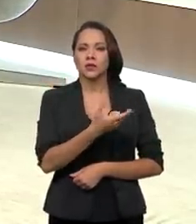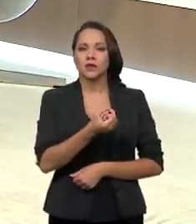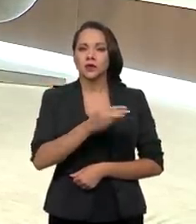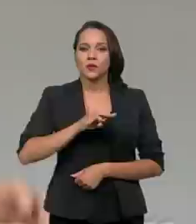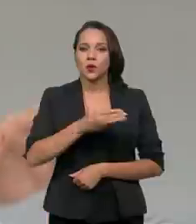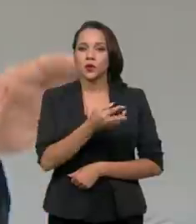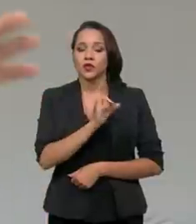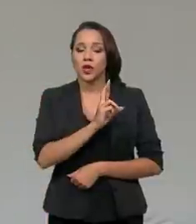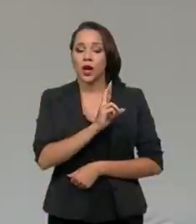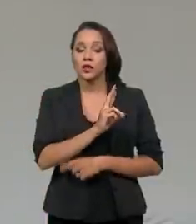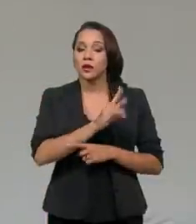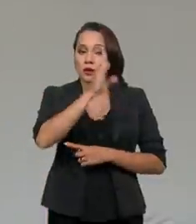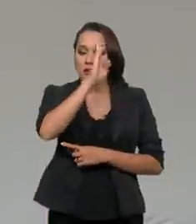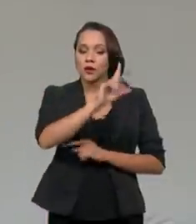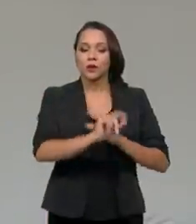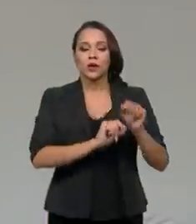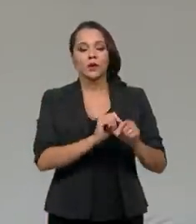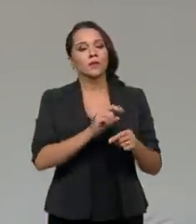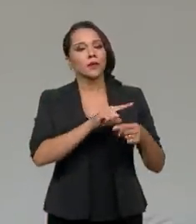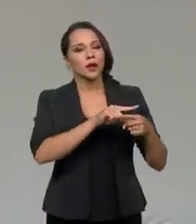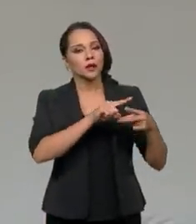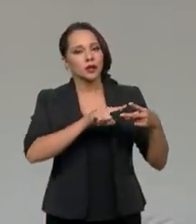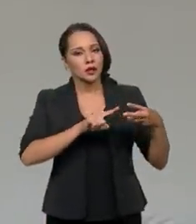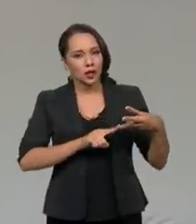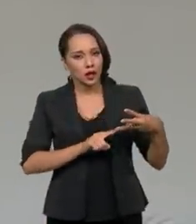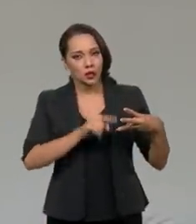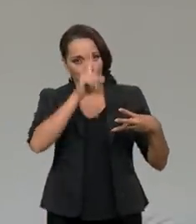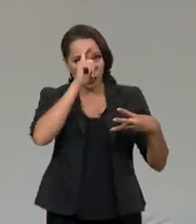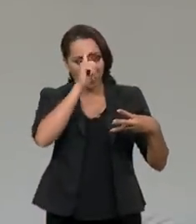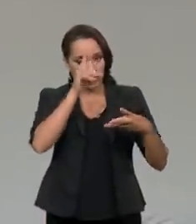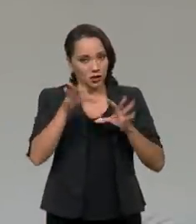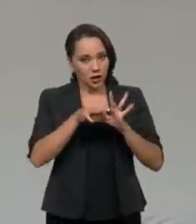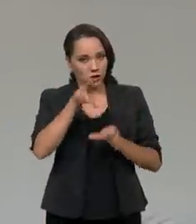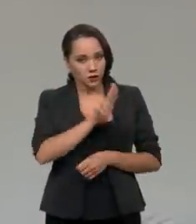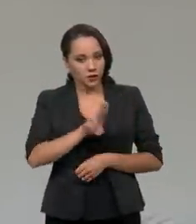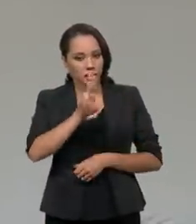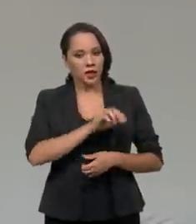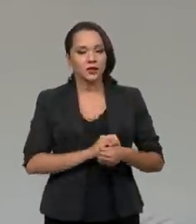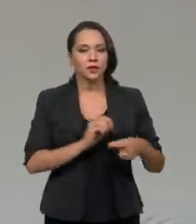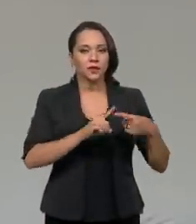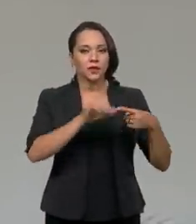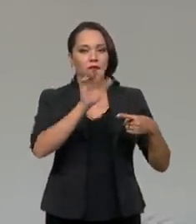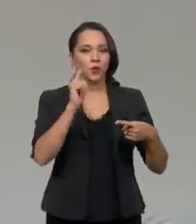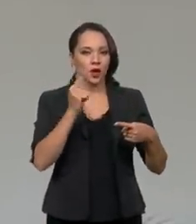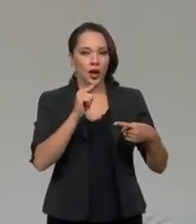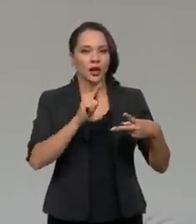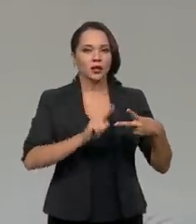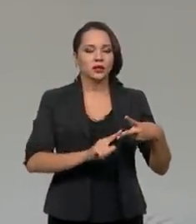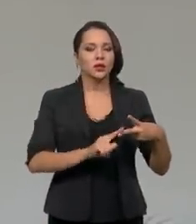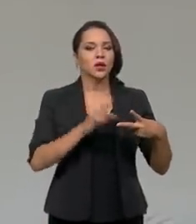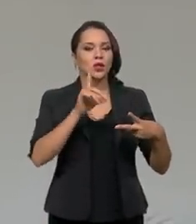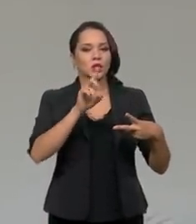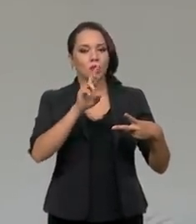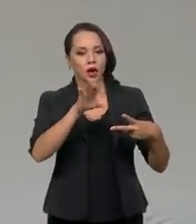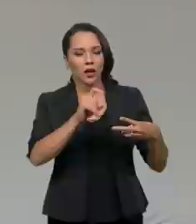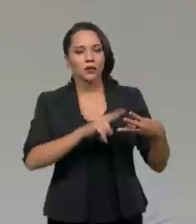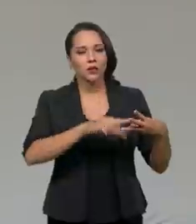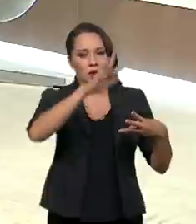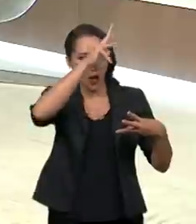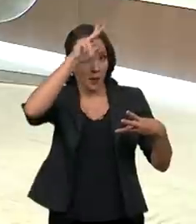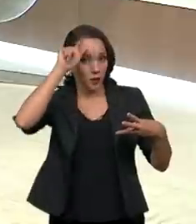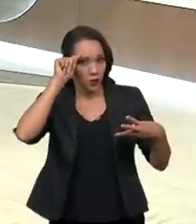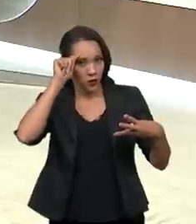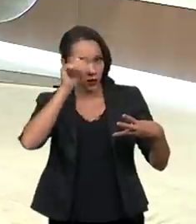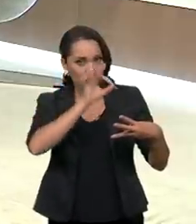reais, com destaque para três grandes hospitais ligados à universidades. Federal de Goiás, Grande Dourados e Amazonas.